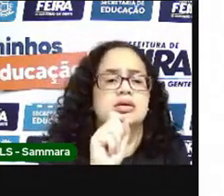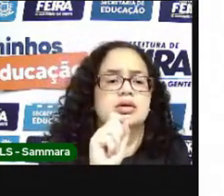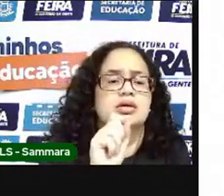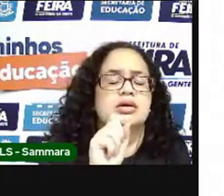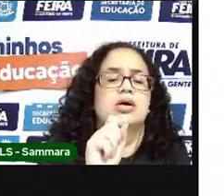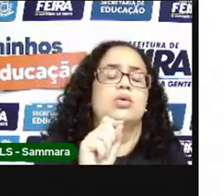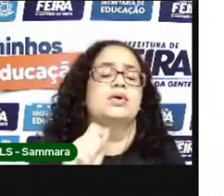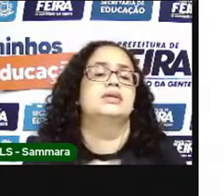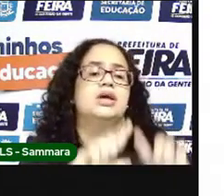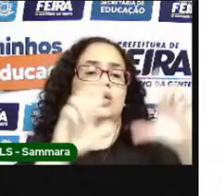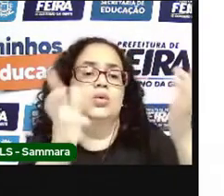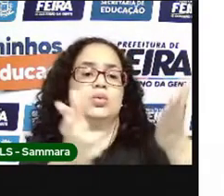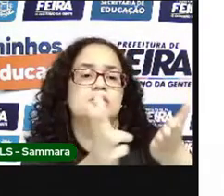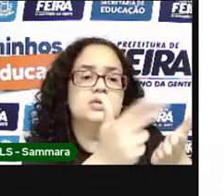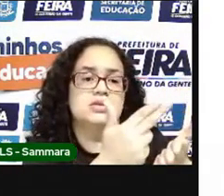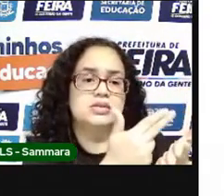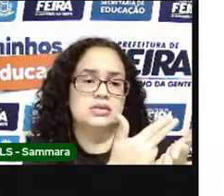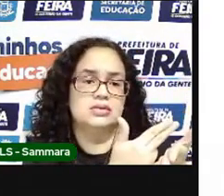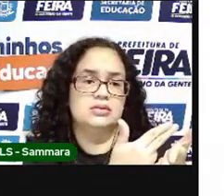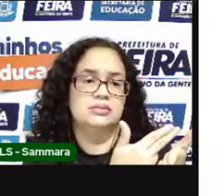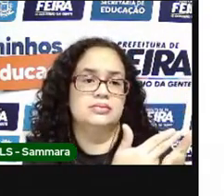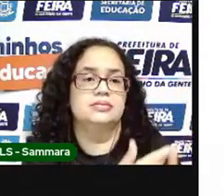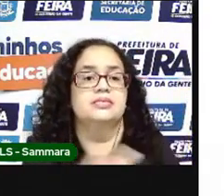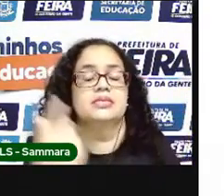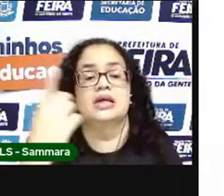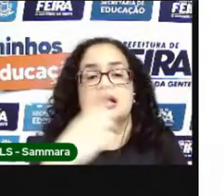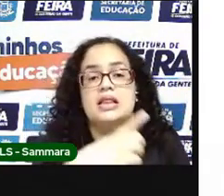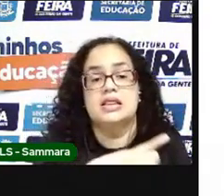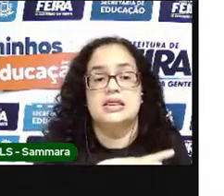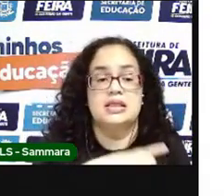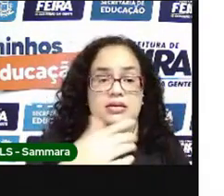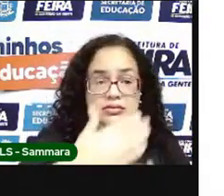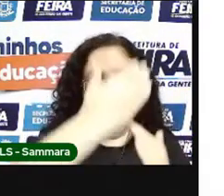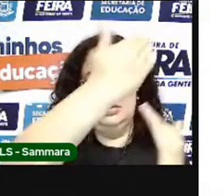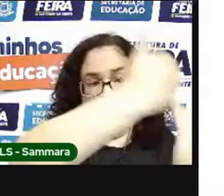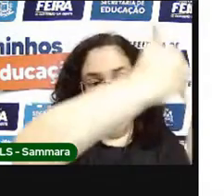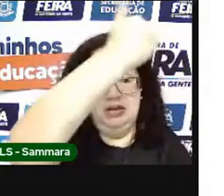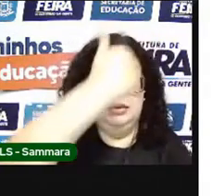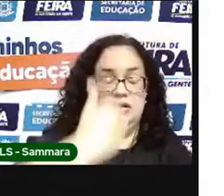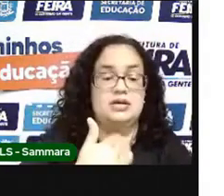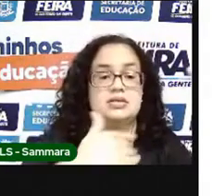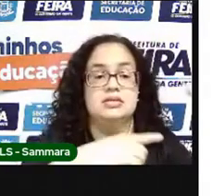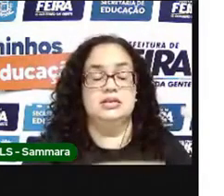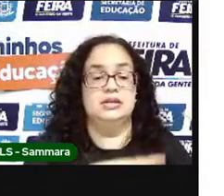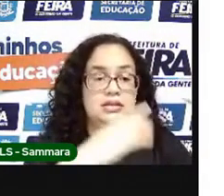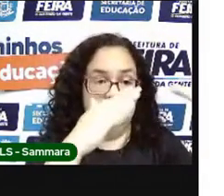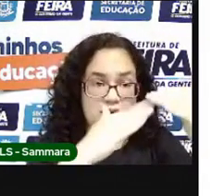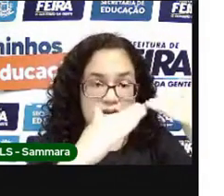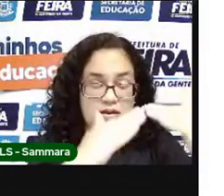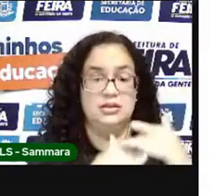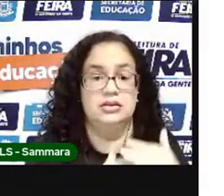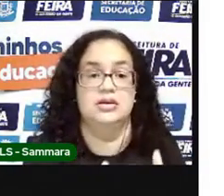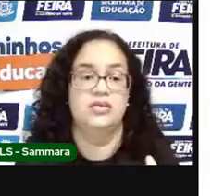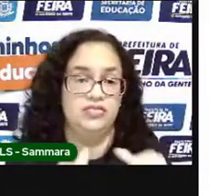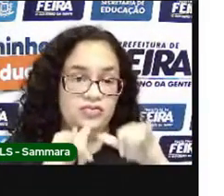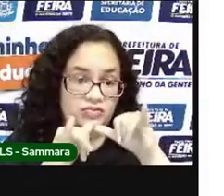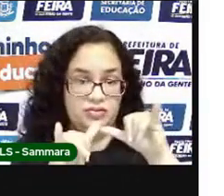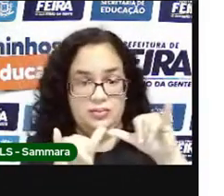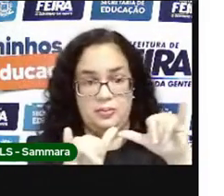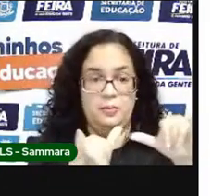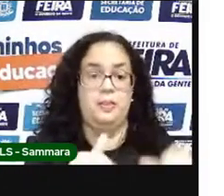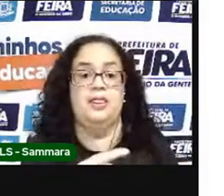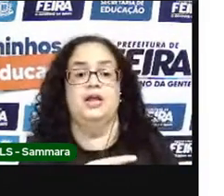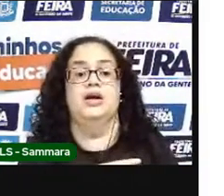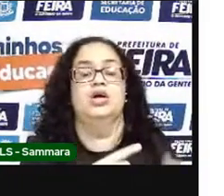que a tela representa. Lá atrás nós temos as casas, em frente a essas casas, há uma feira, nessa feira se